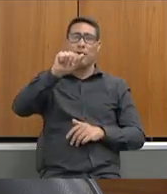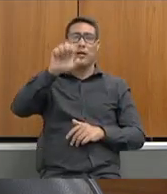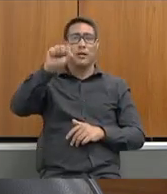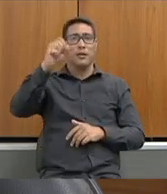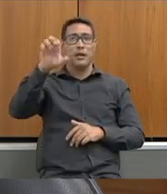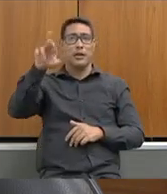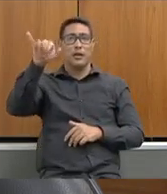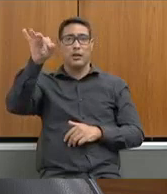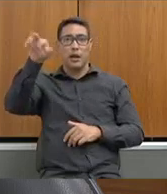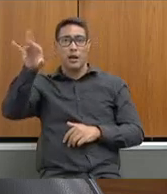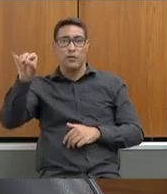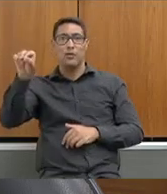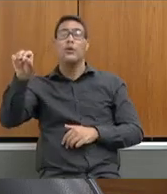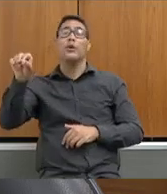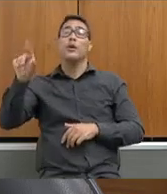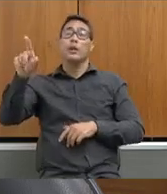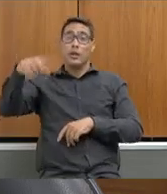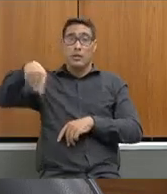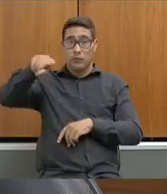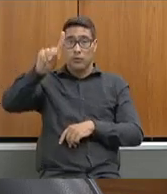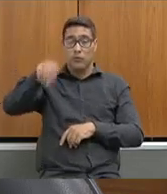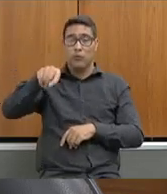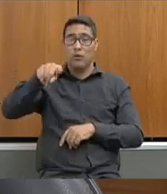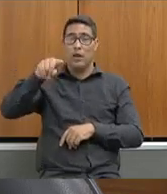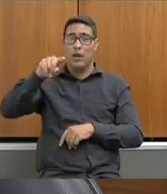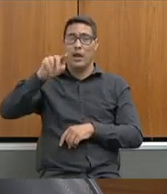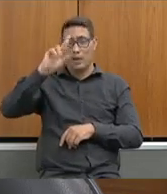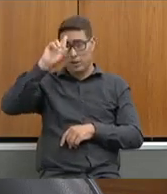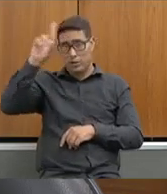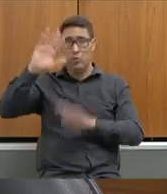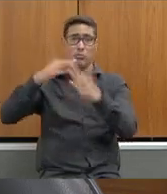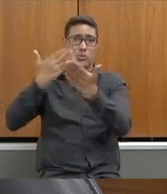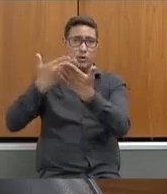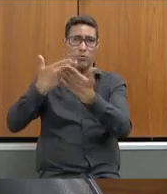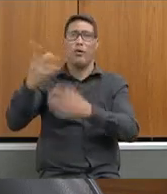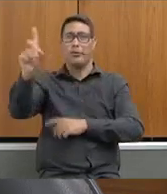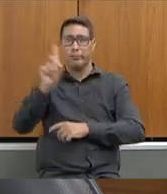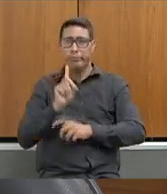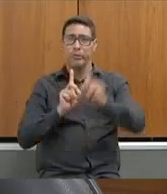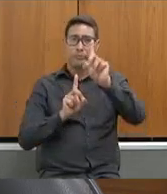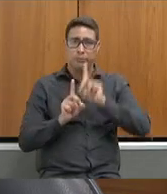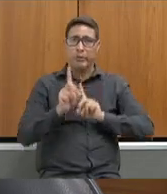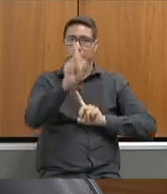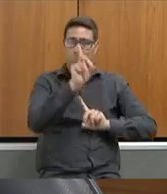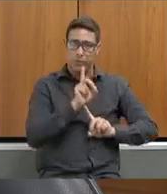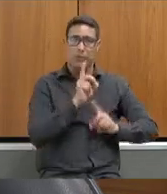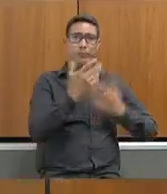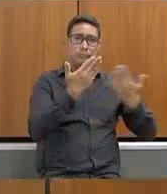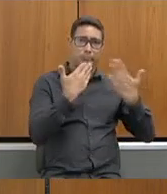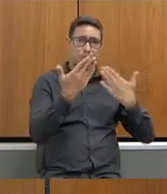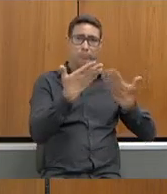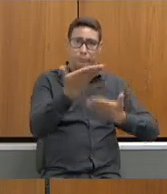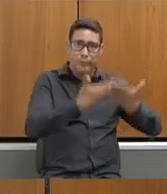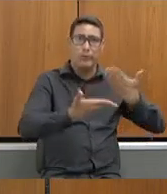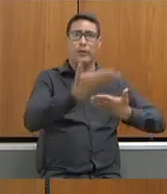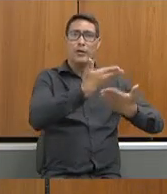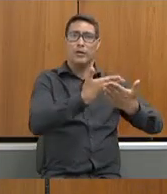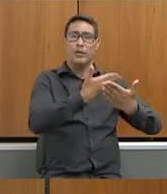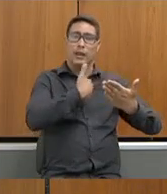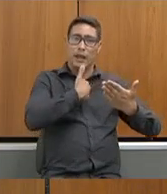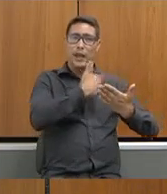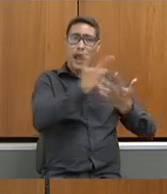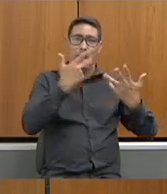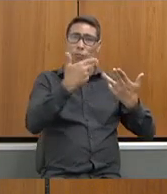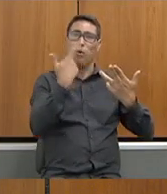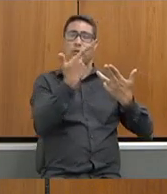escola e você, secretária, como diretor que é, tenho certeza que dará continuidade também a essa voz da